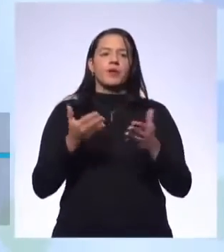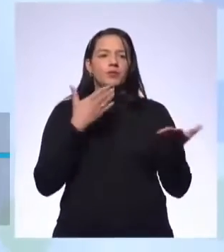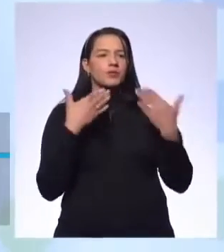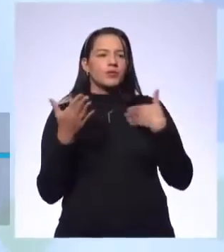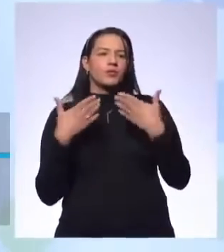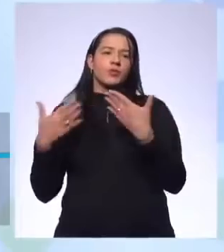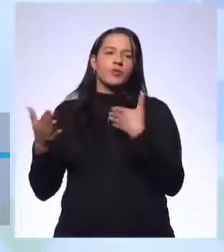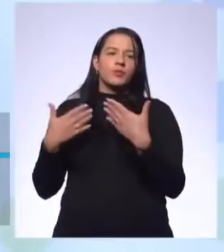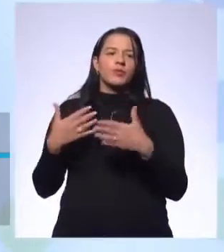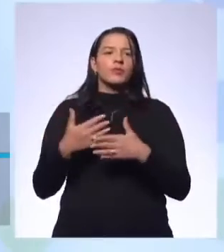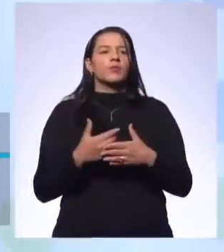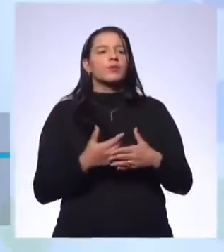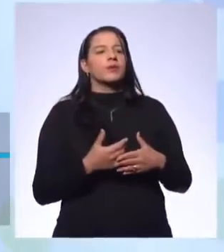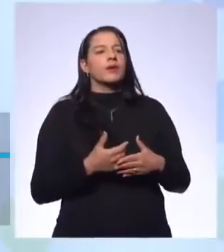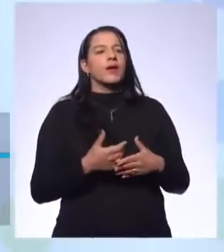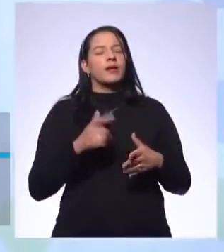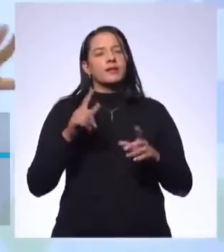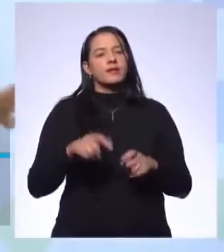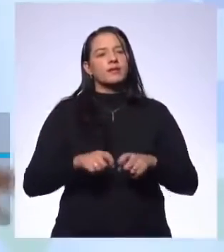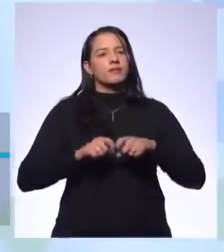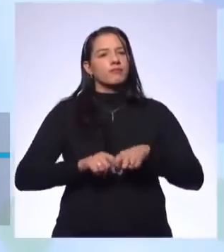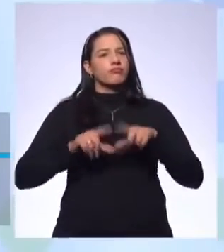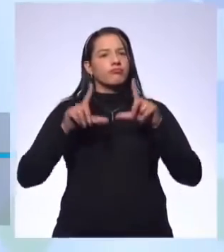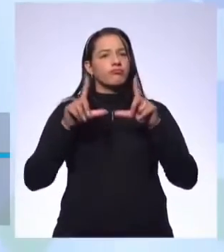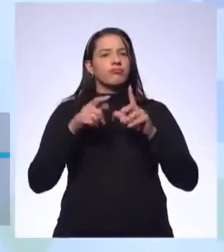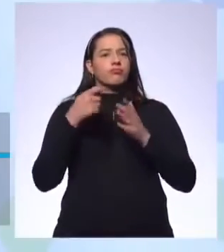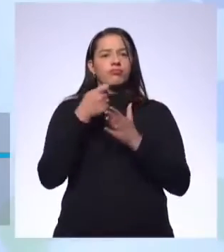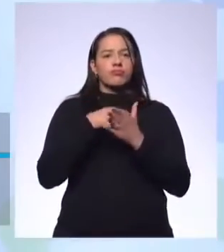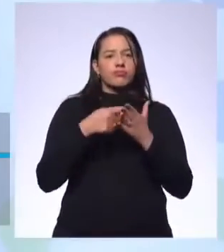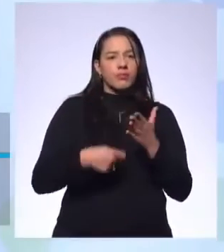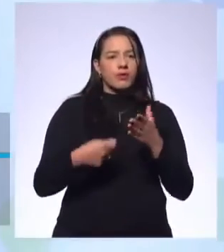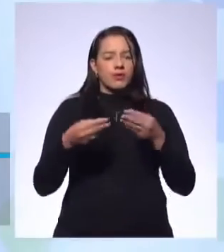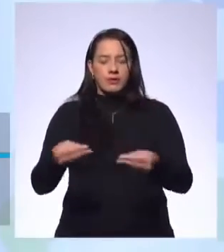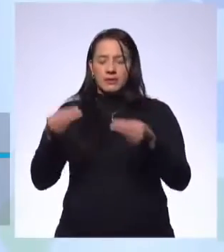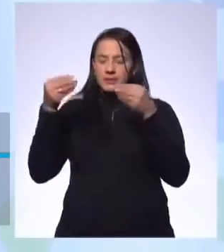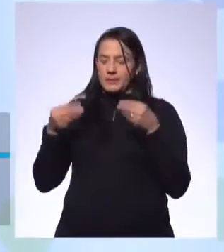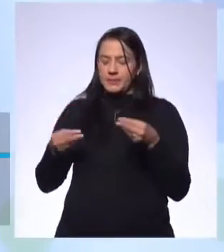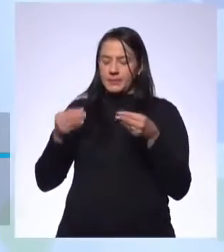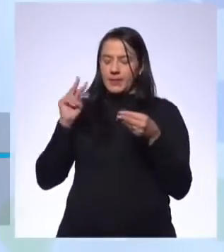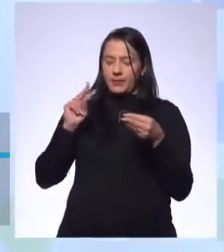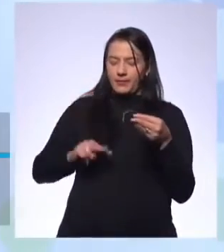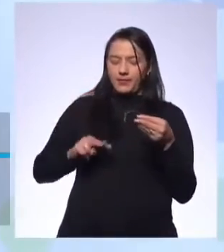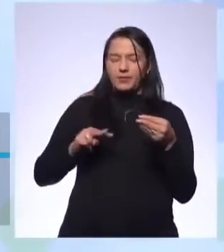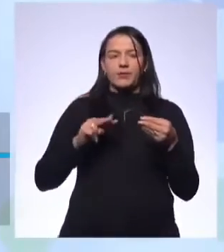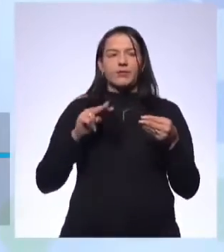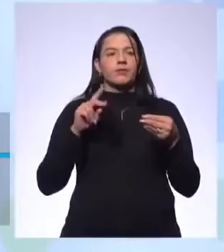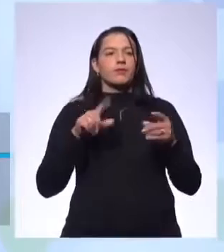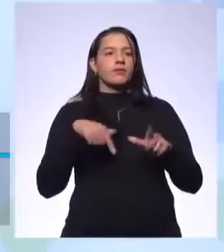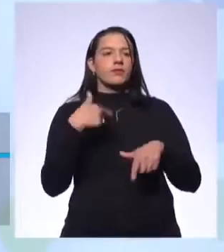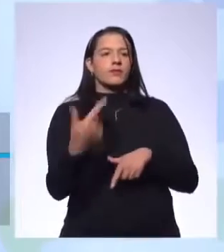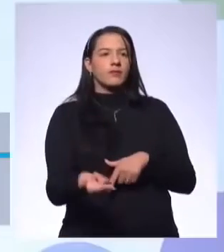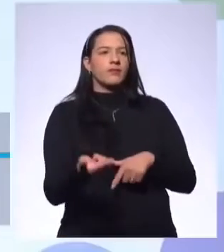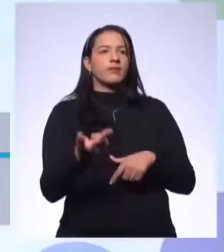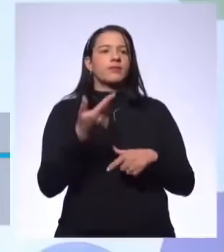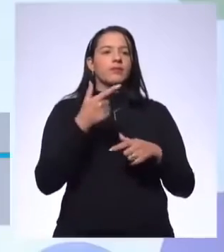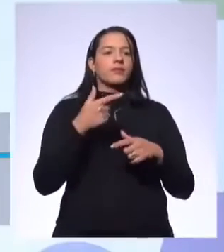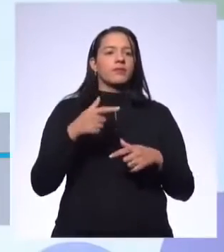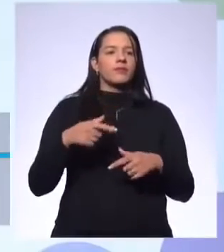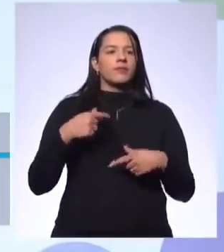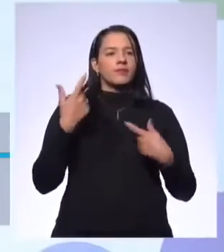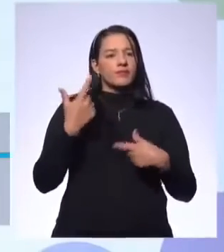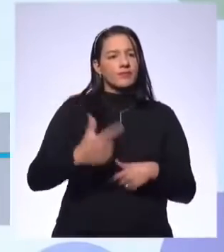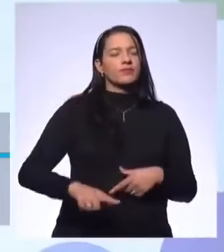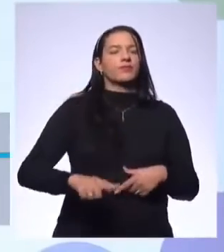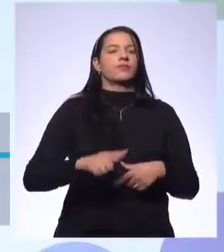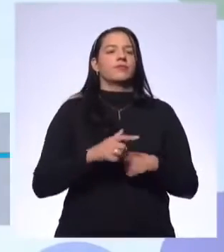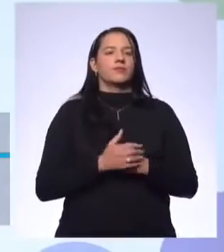conversava sobre e tal. E aí, eles iam fazendo, tá? E aí, devolviam. Aí, eu pontuava, reescreva. Aí, era a hora de reclamar. Eu tenho que fazer de